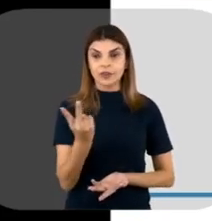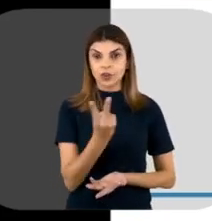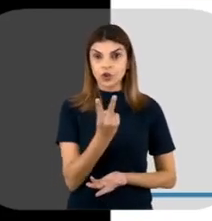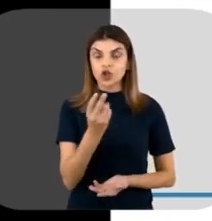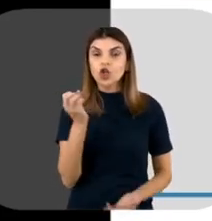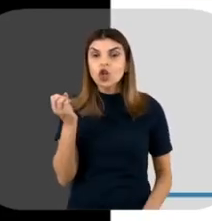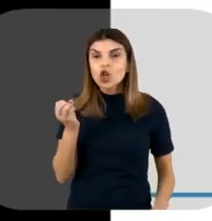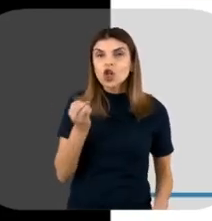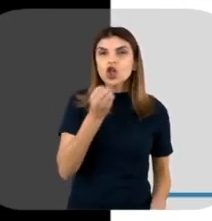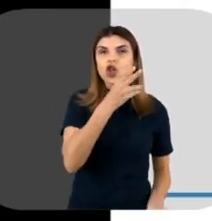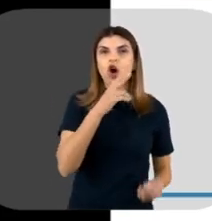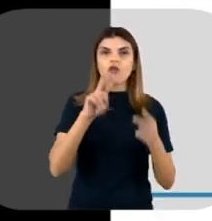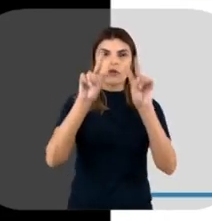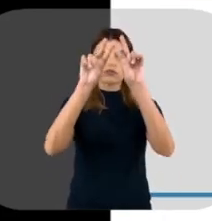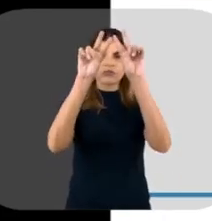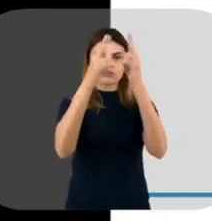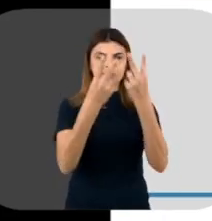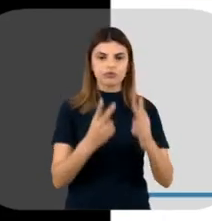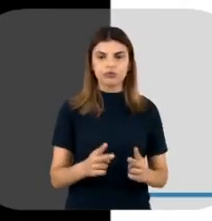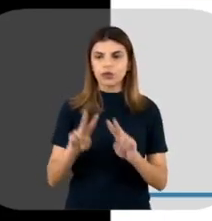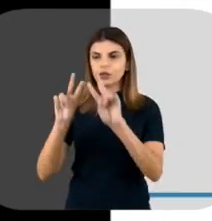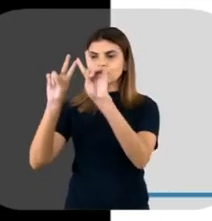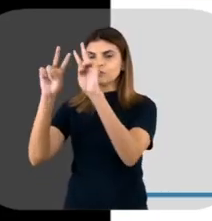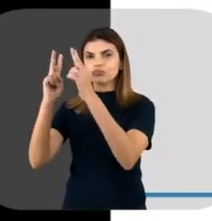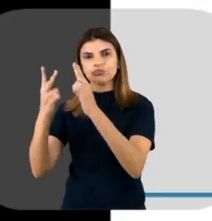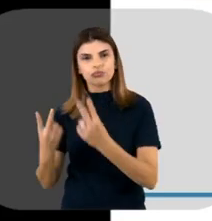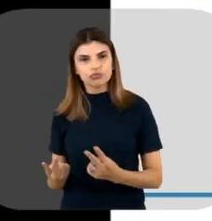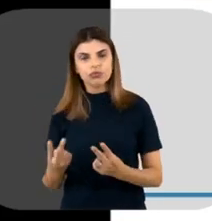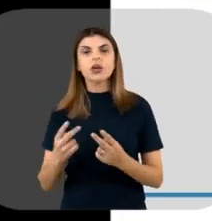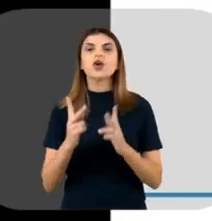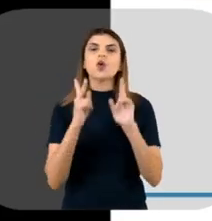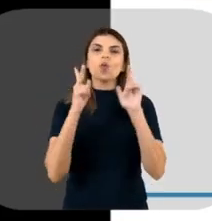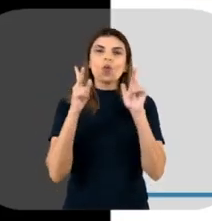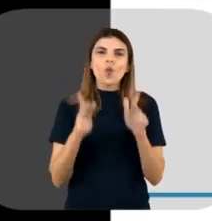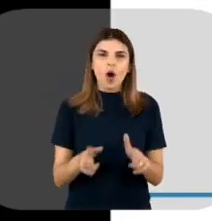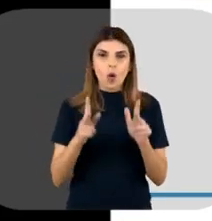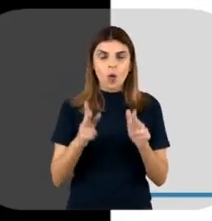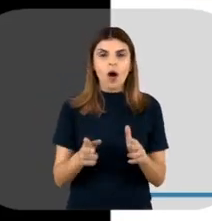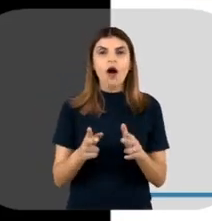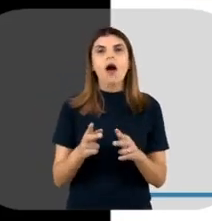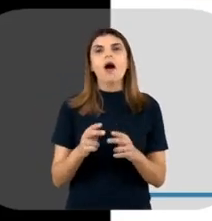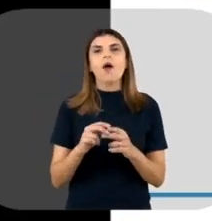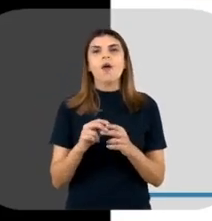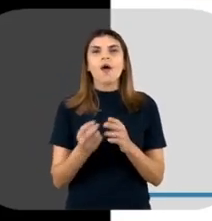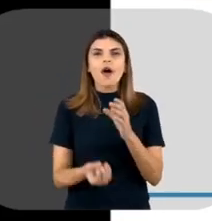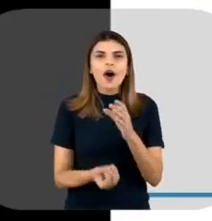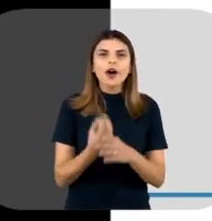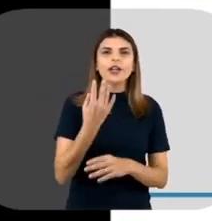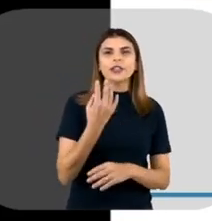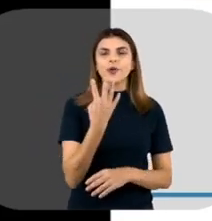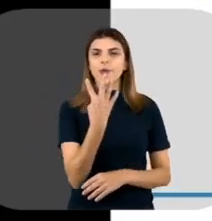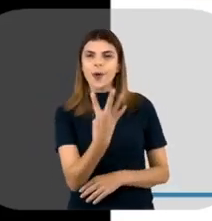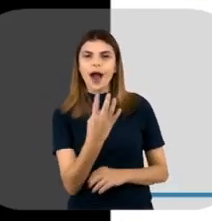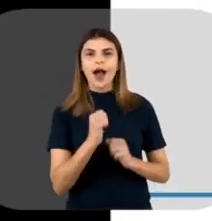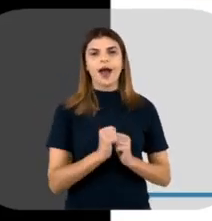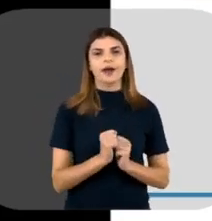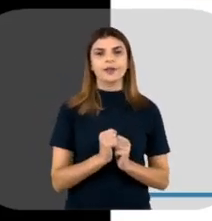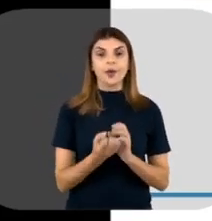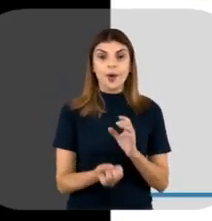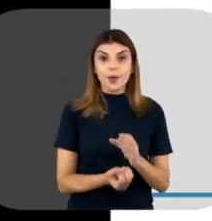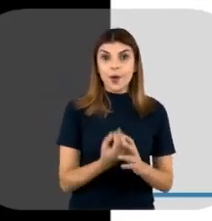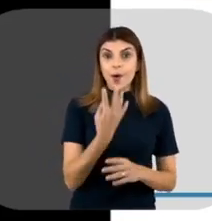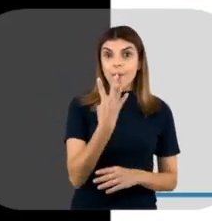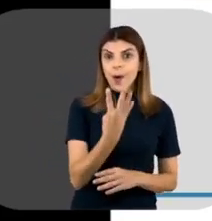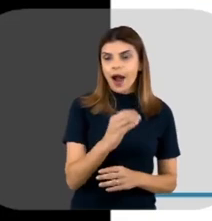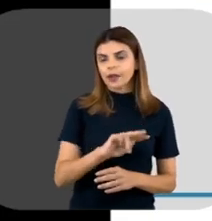novas novas fitas de DNA e assim por diante, né? De duas fitas, você dá origem a quatro, quatro a oito e assim